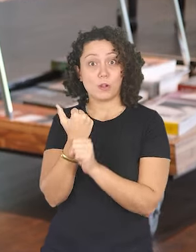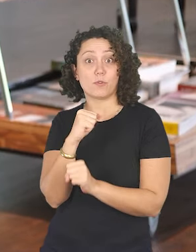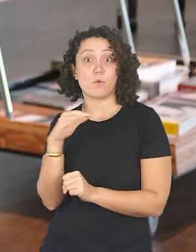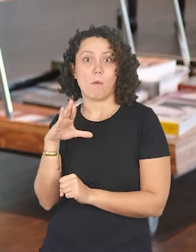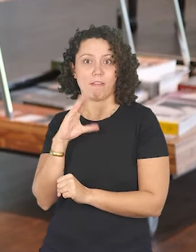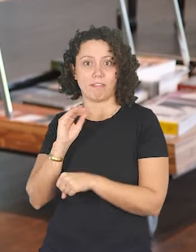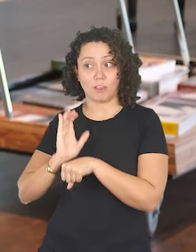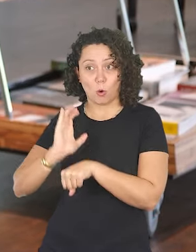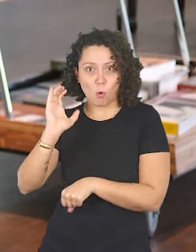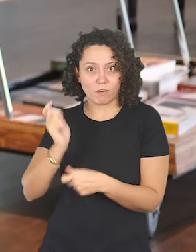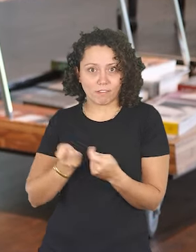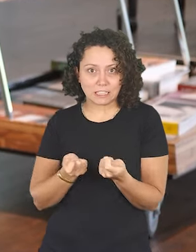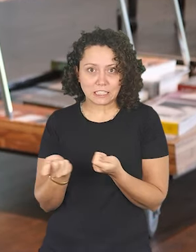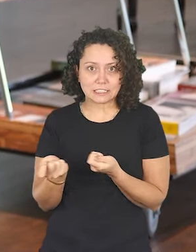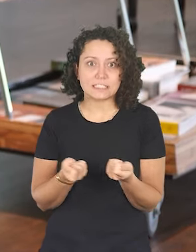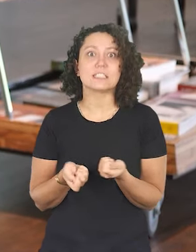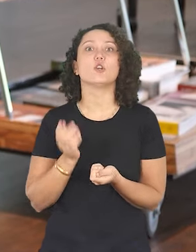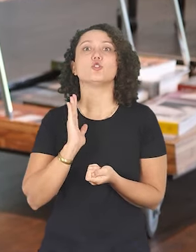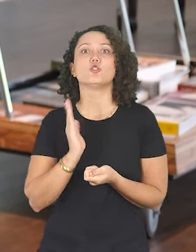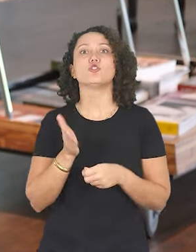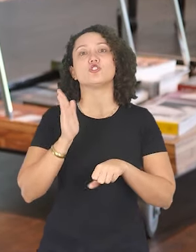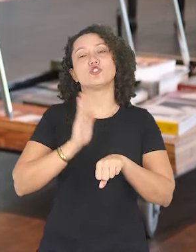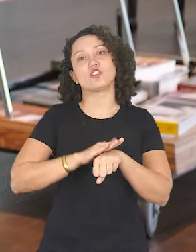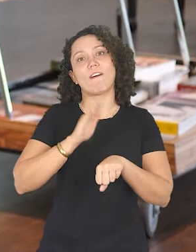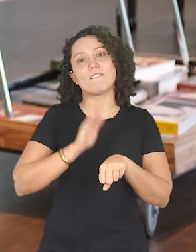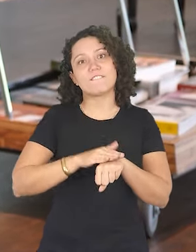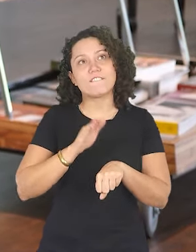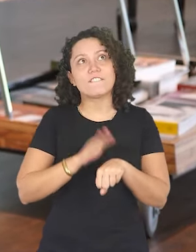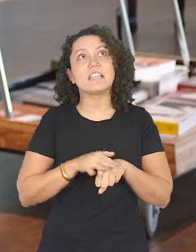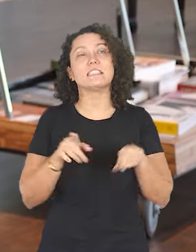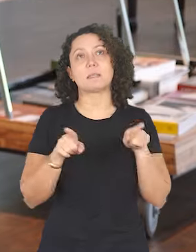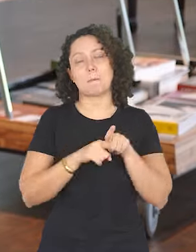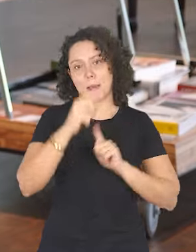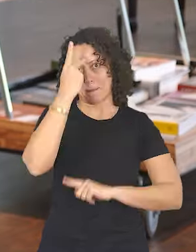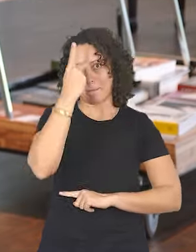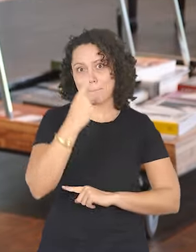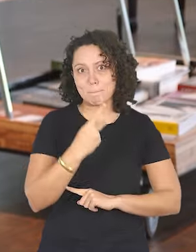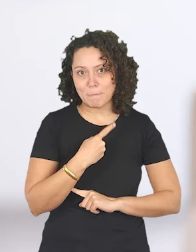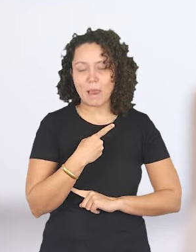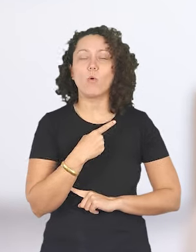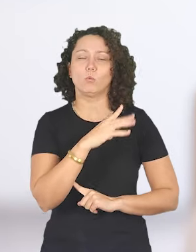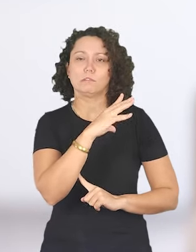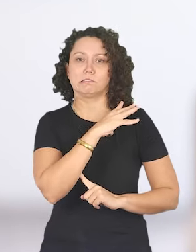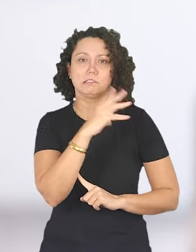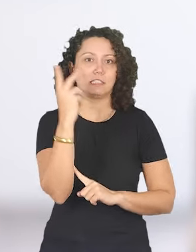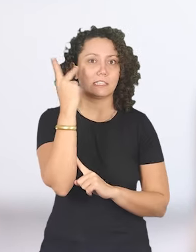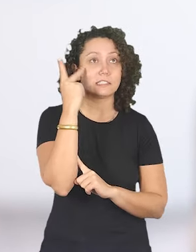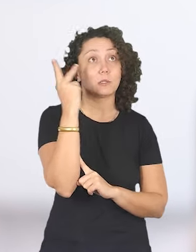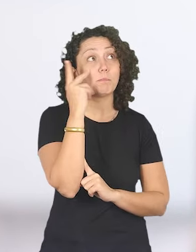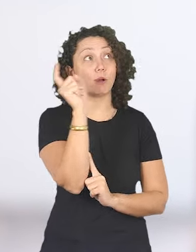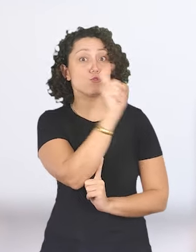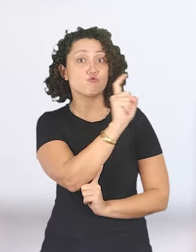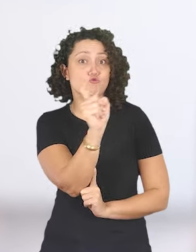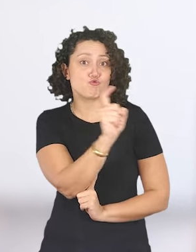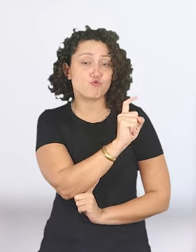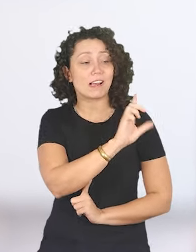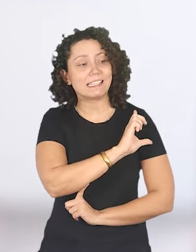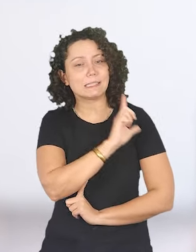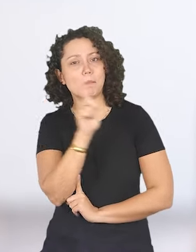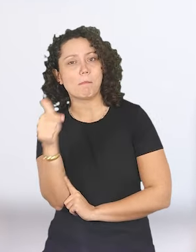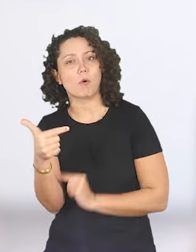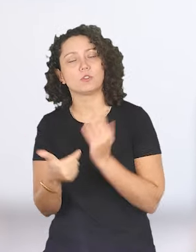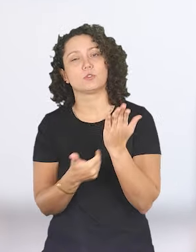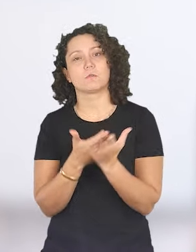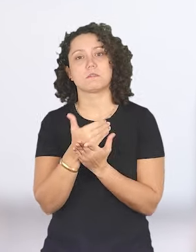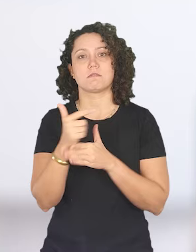tive uma produção artística também, fiz alguns grafites na cidade de São Paulo, e depois eu comecei a trabalhar como